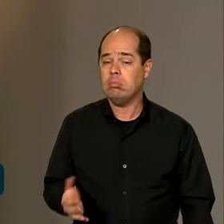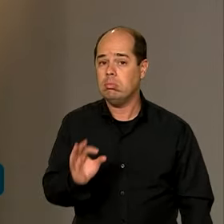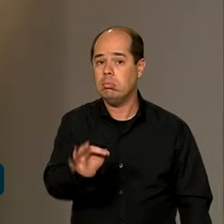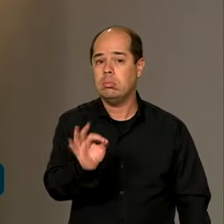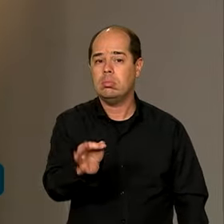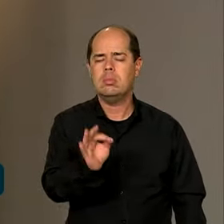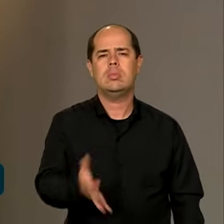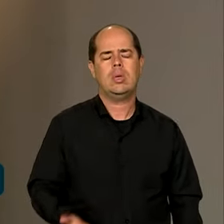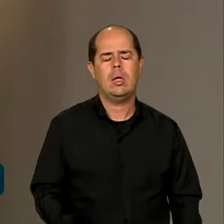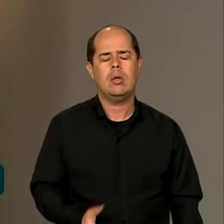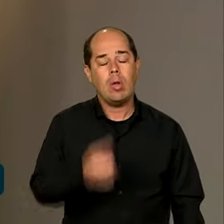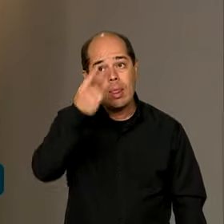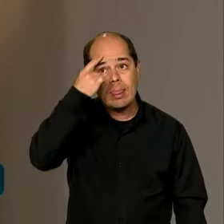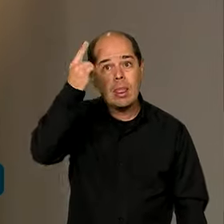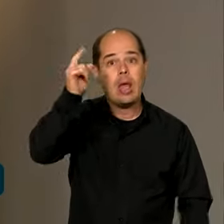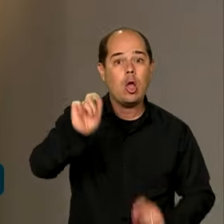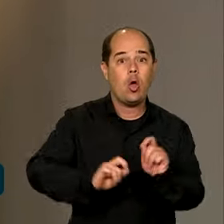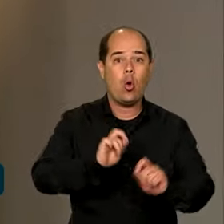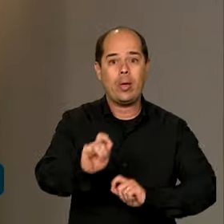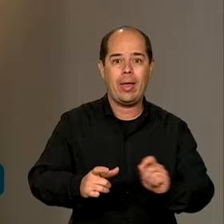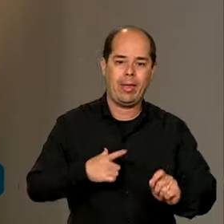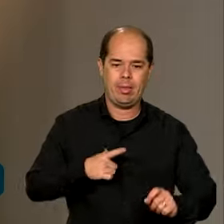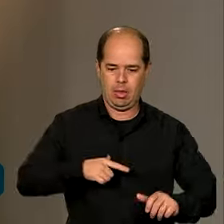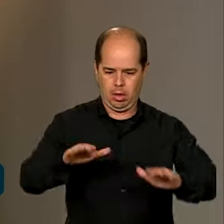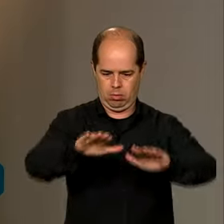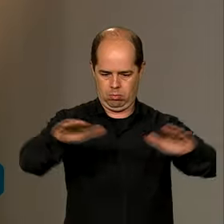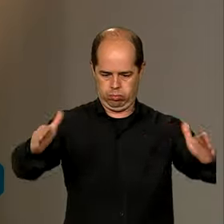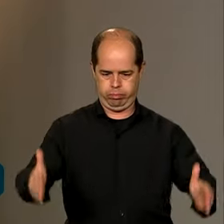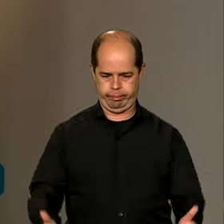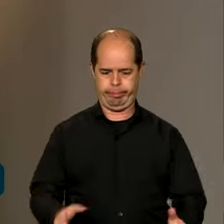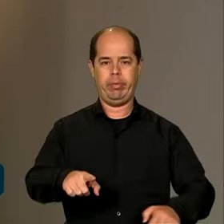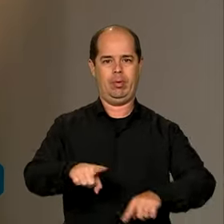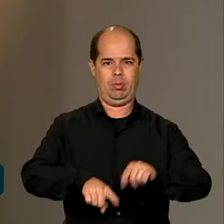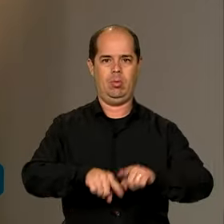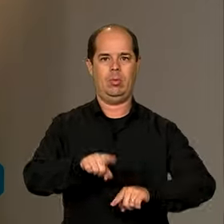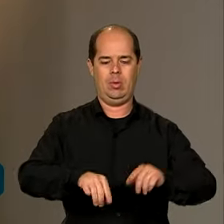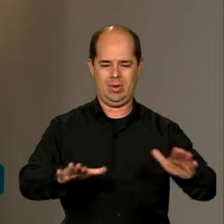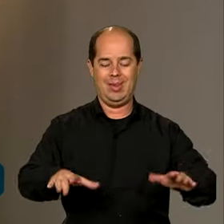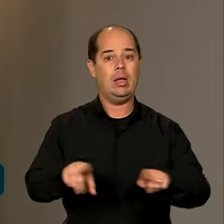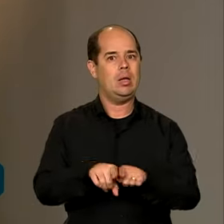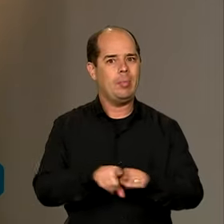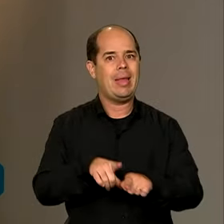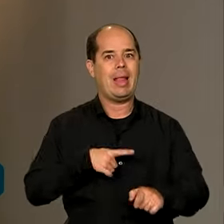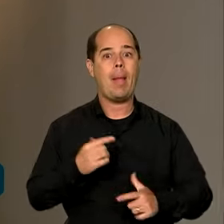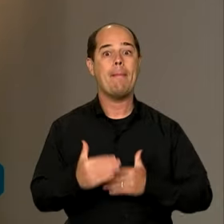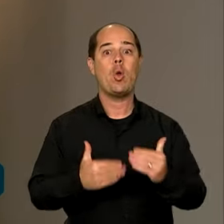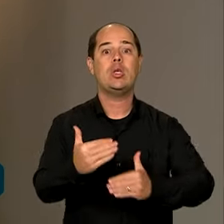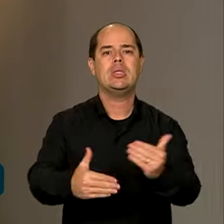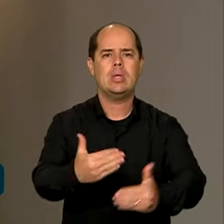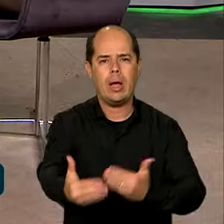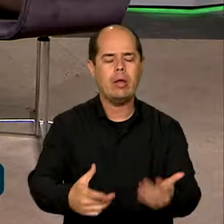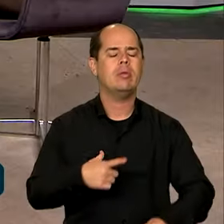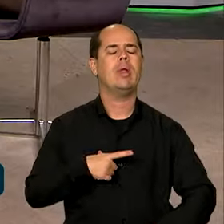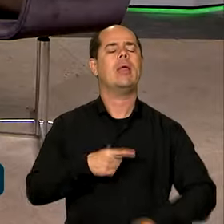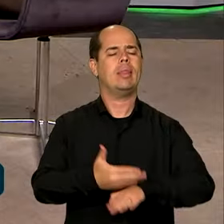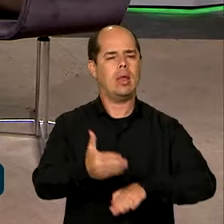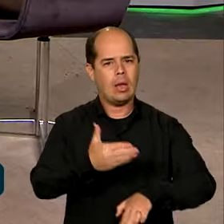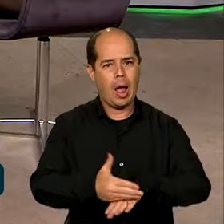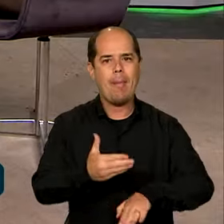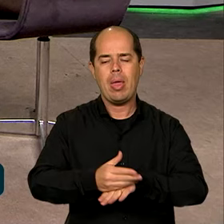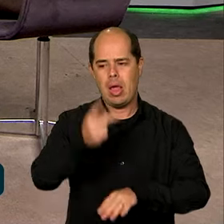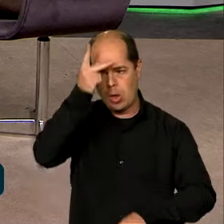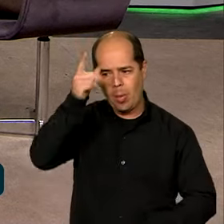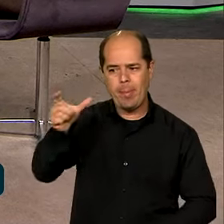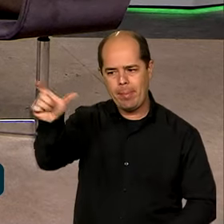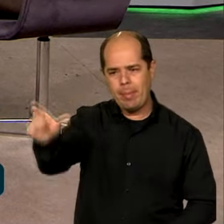do equipamento físico, tem todo o processo e passa também por treinamento daquelas pessoas